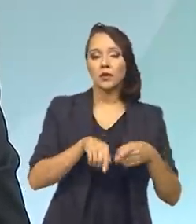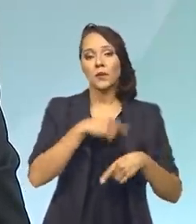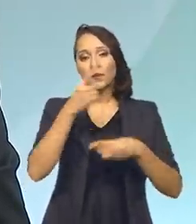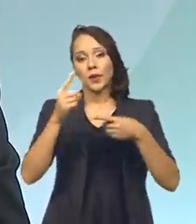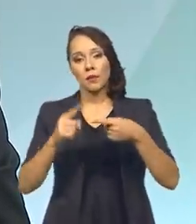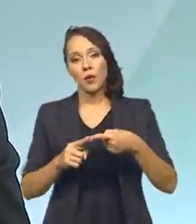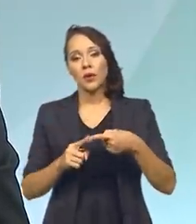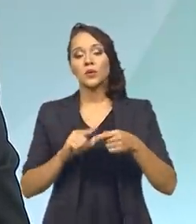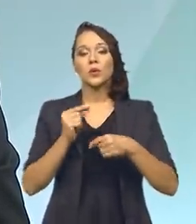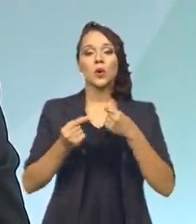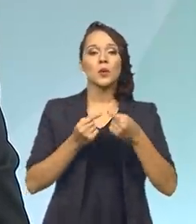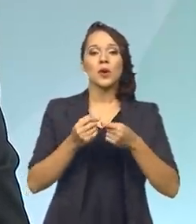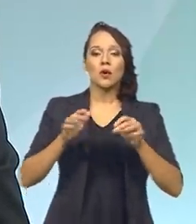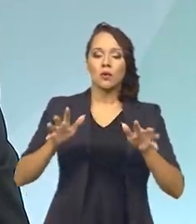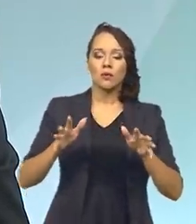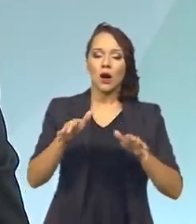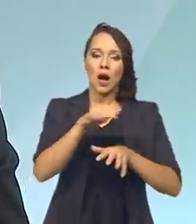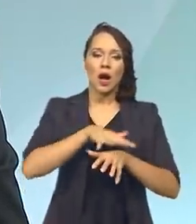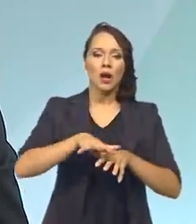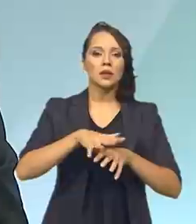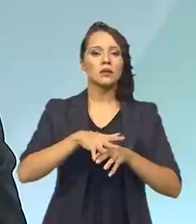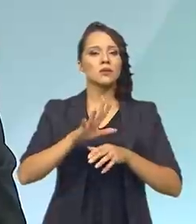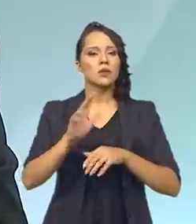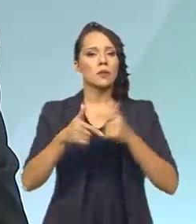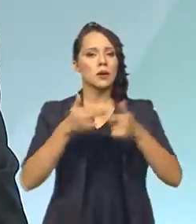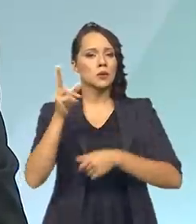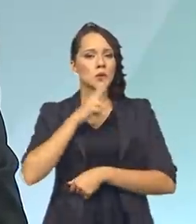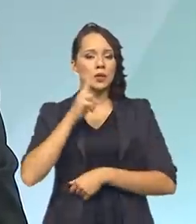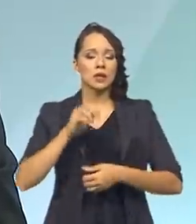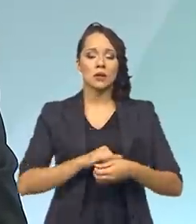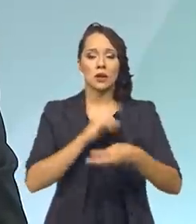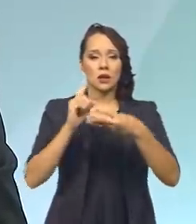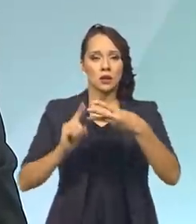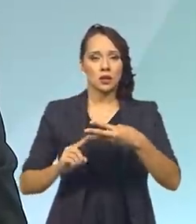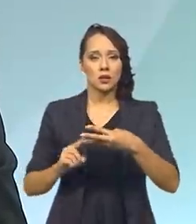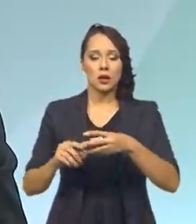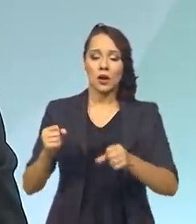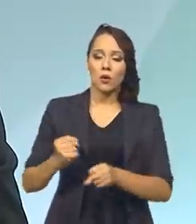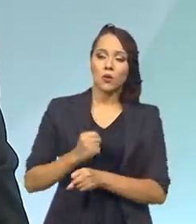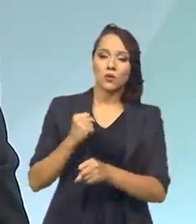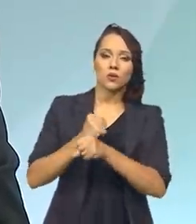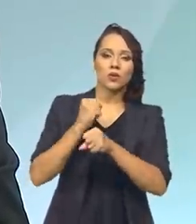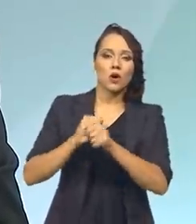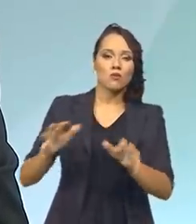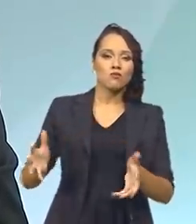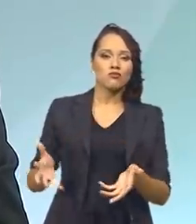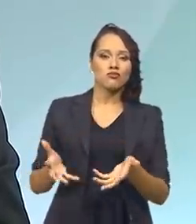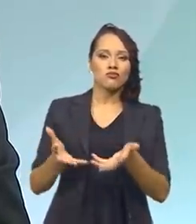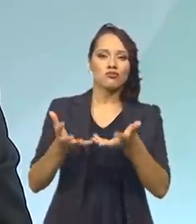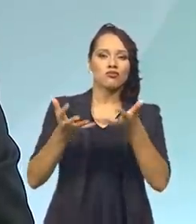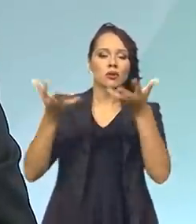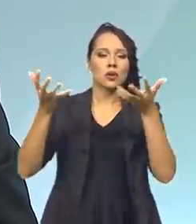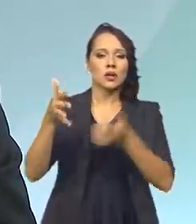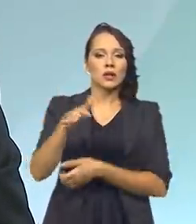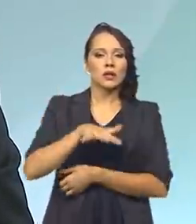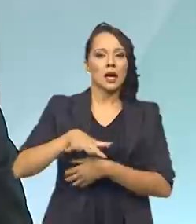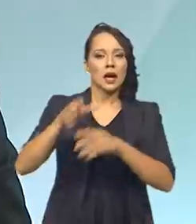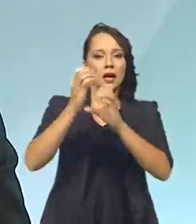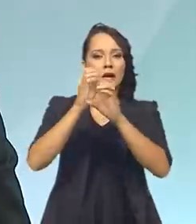momento, é a resposta e o restabelecimento dos serviços essenciais e, no terceiro momento, a recuperação ou a reconstrução da